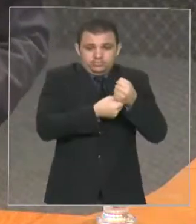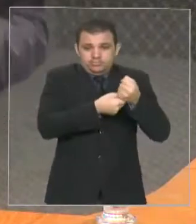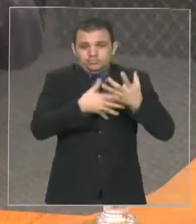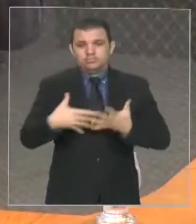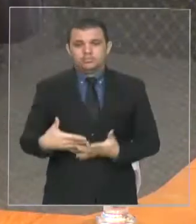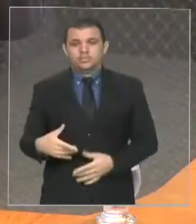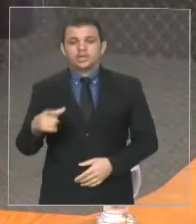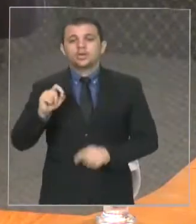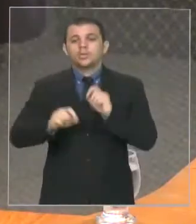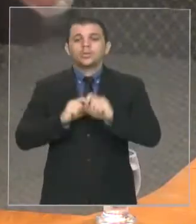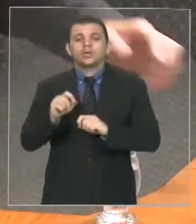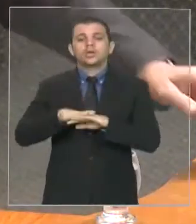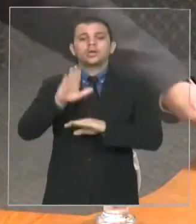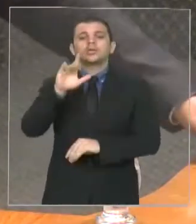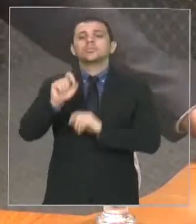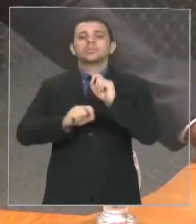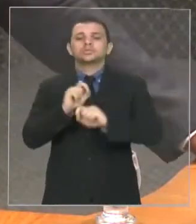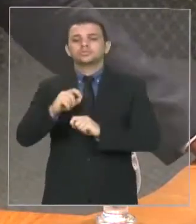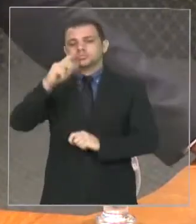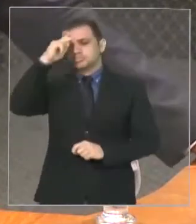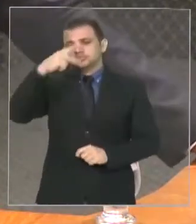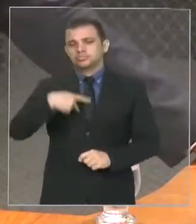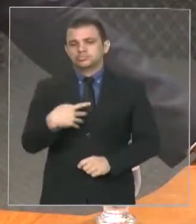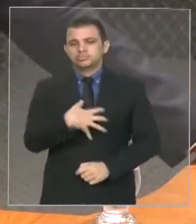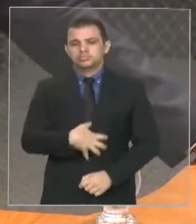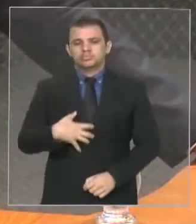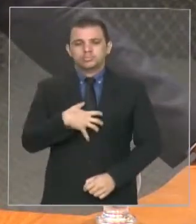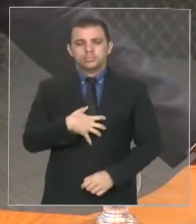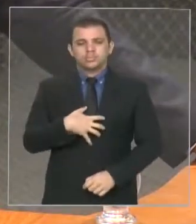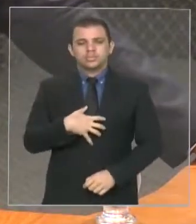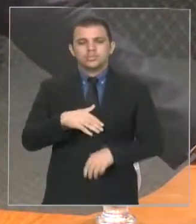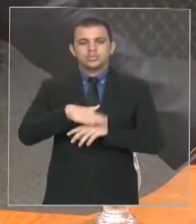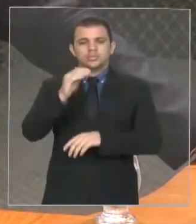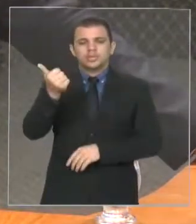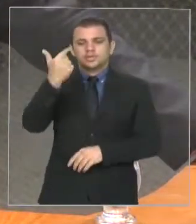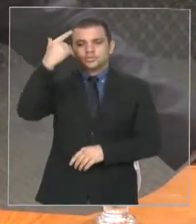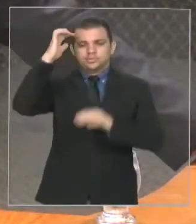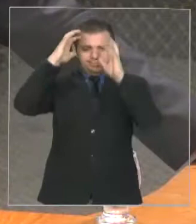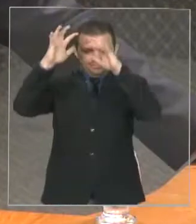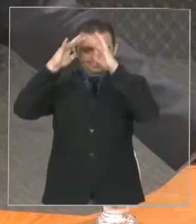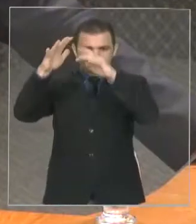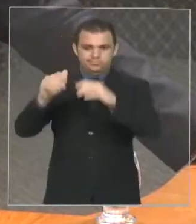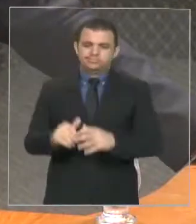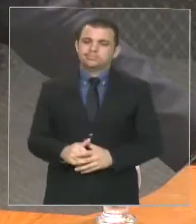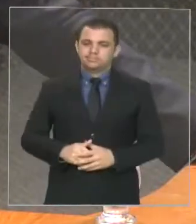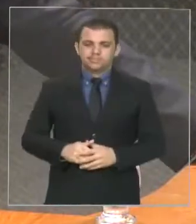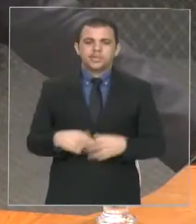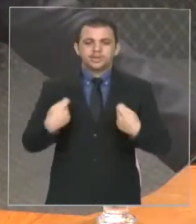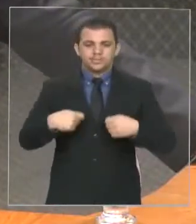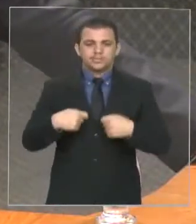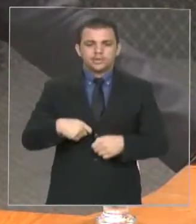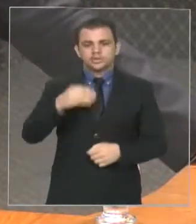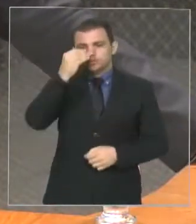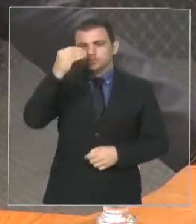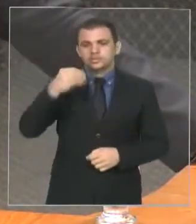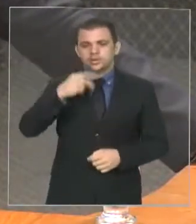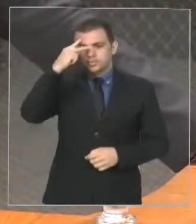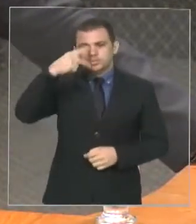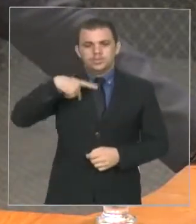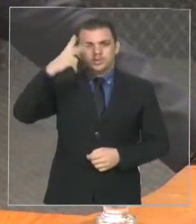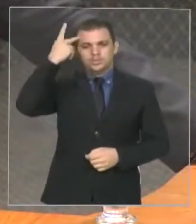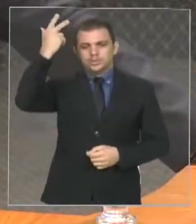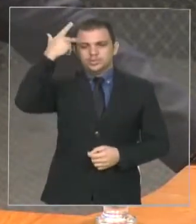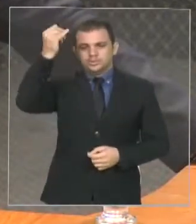abdominal do que um raciocínio cerebral, que tenho já dito muitas vezes nessa casa. Eu espero